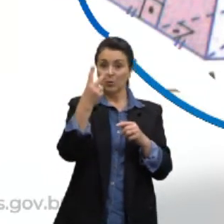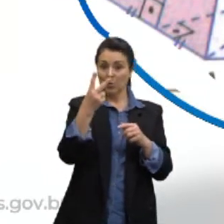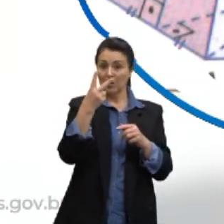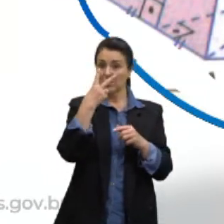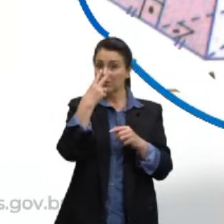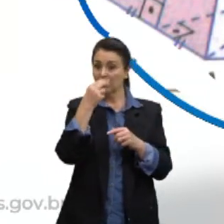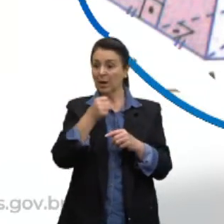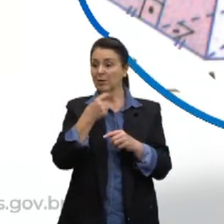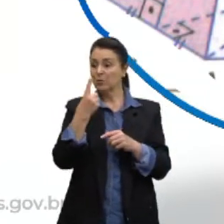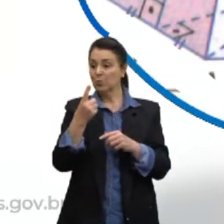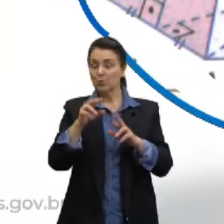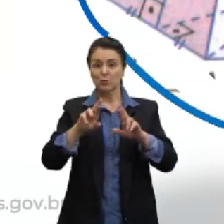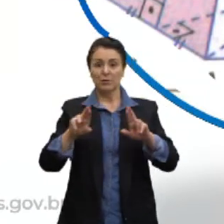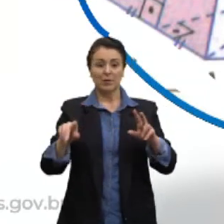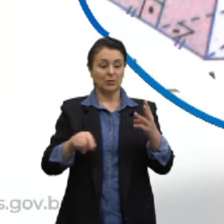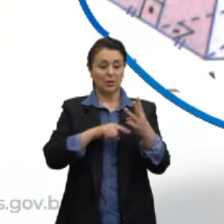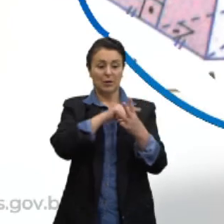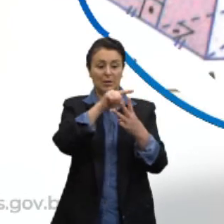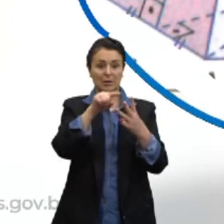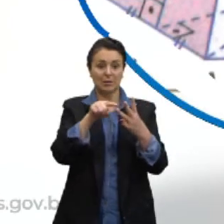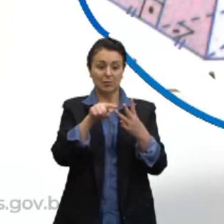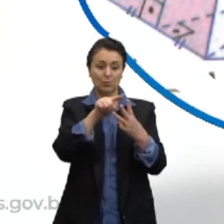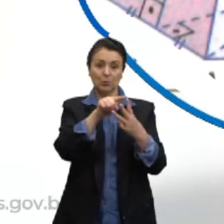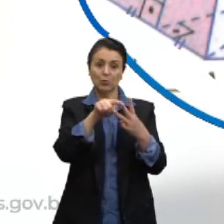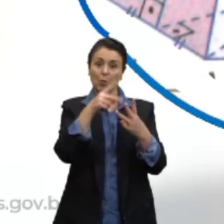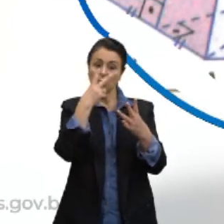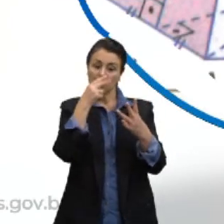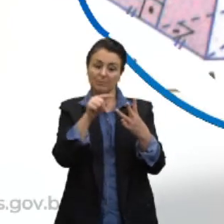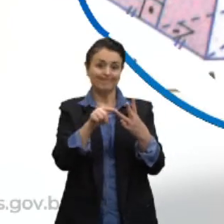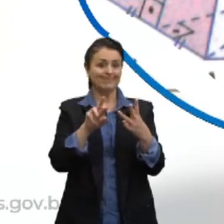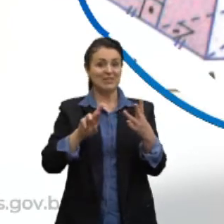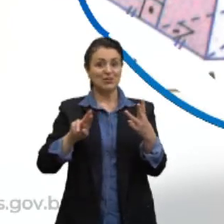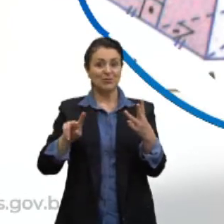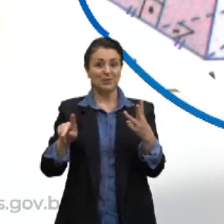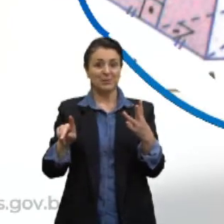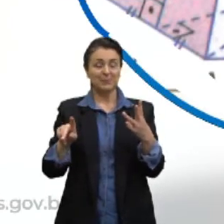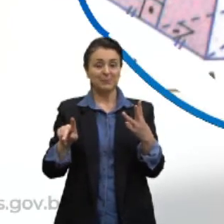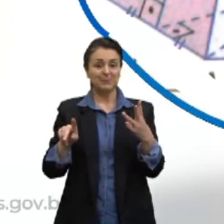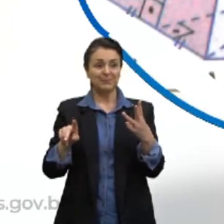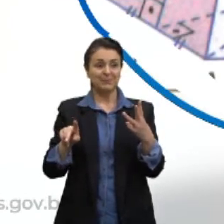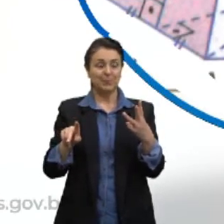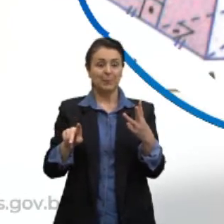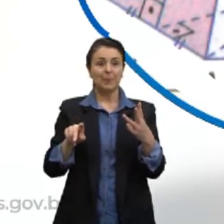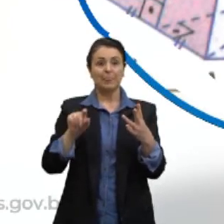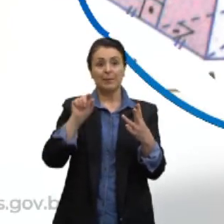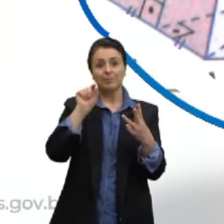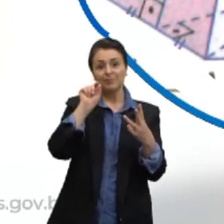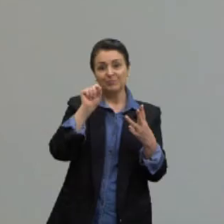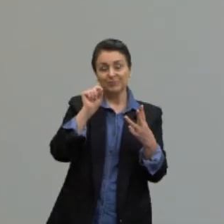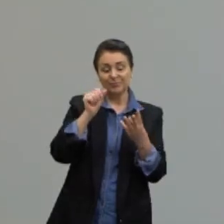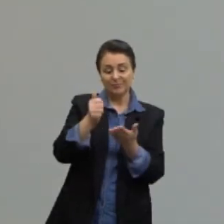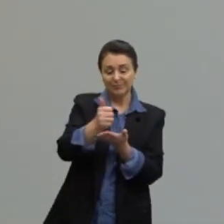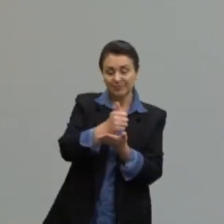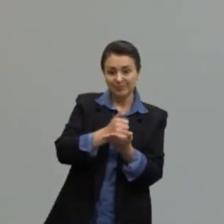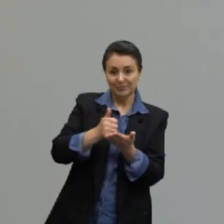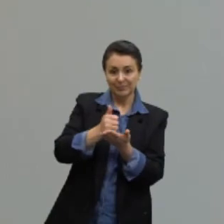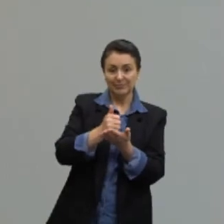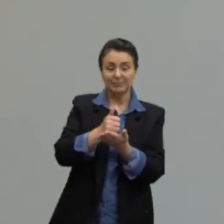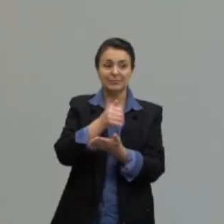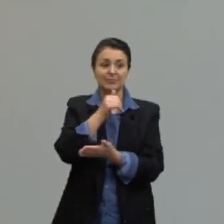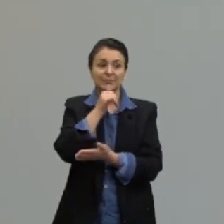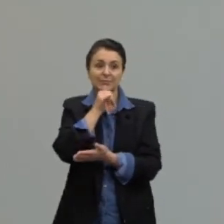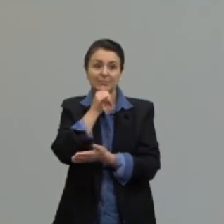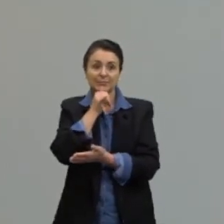seria esse terceiro lado com a medida diferente seria a parte da base. Então, por exemplo,